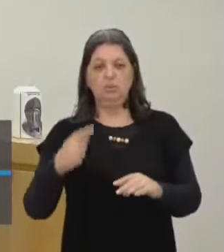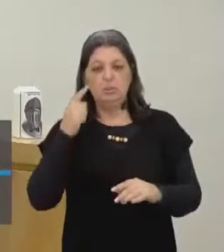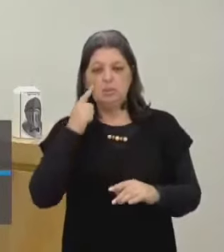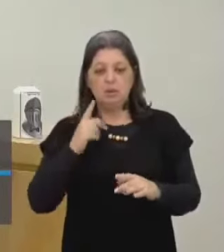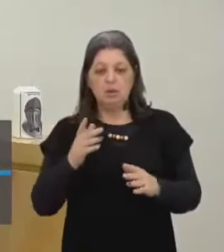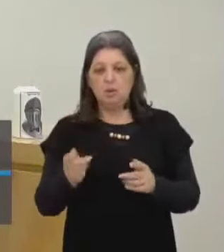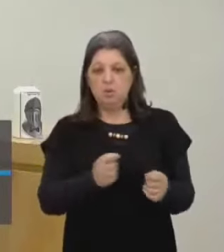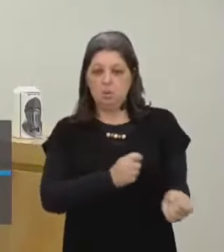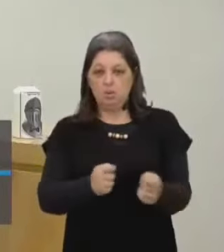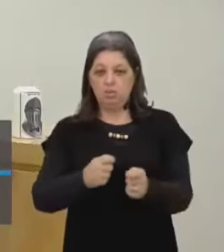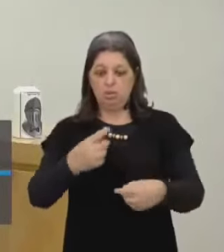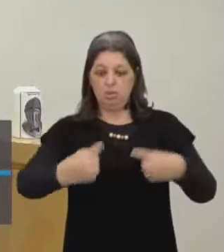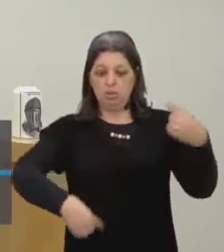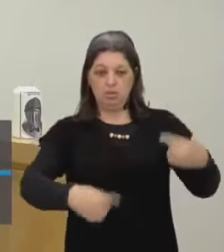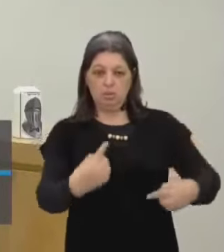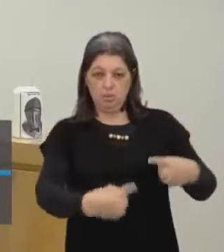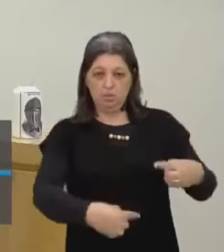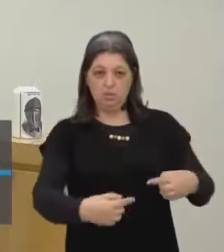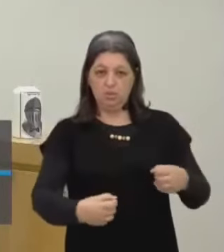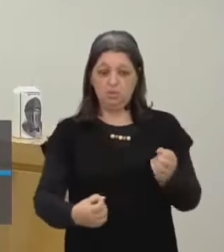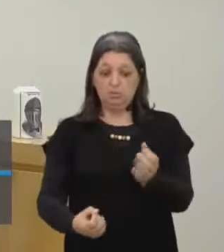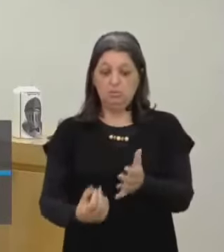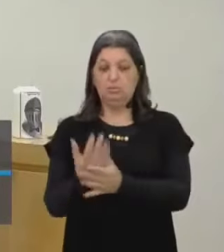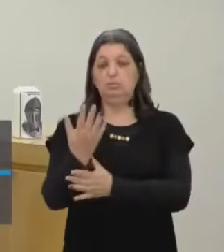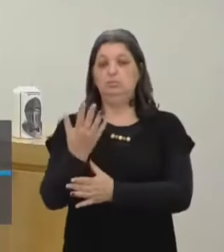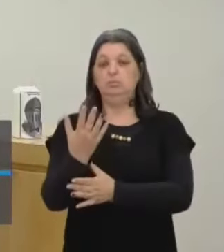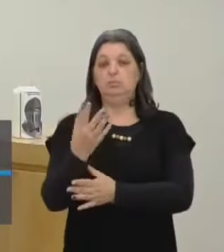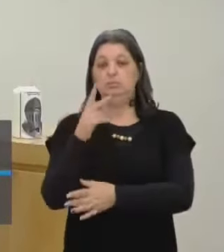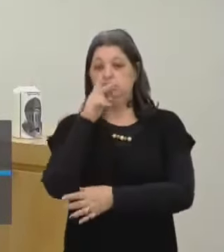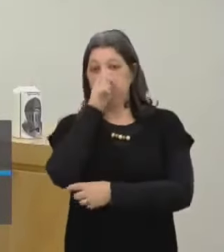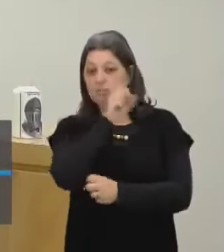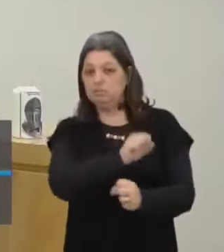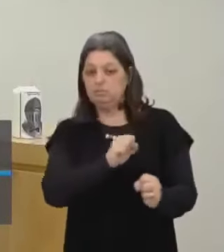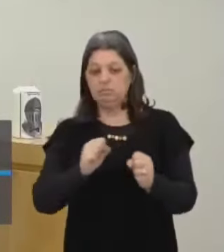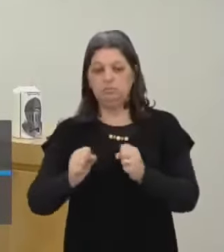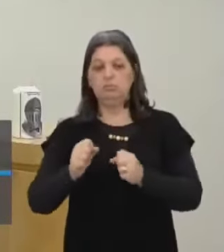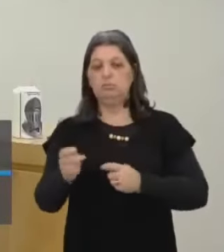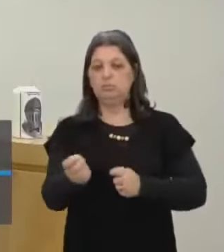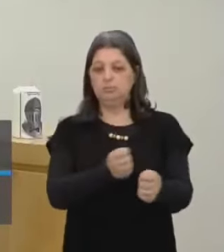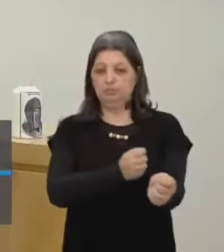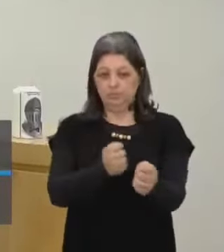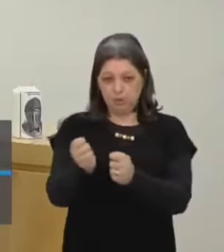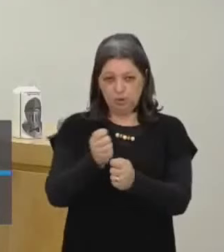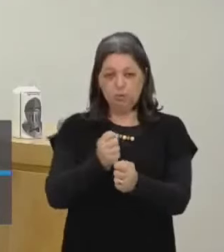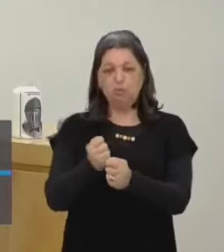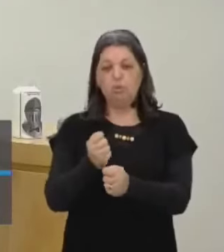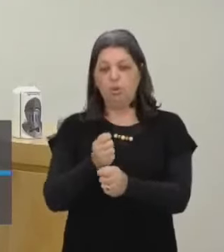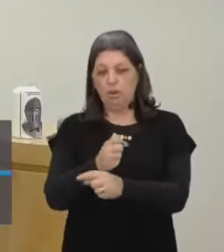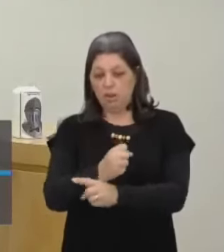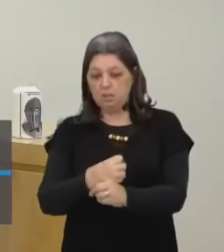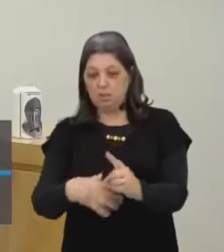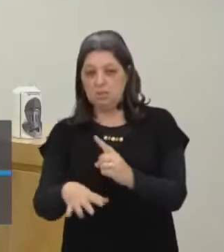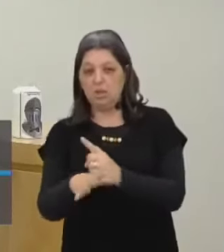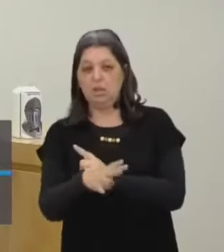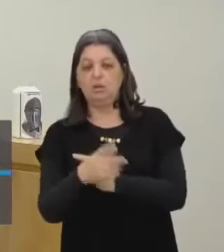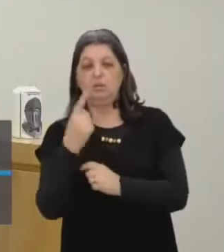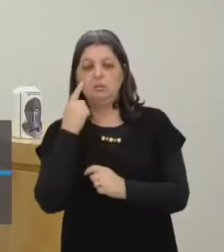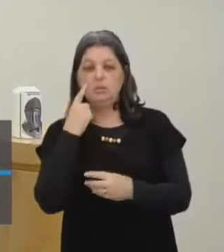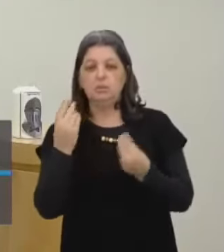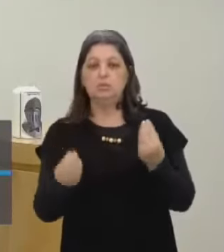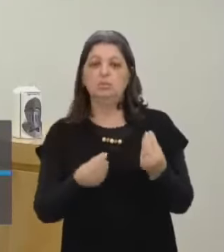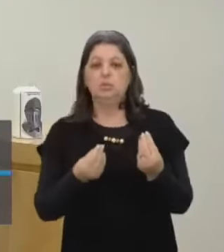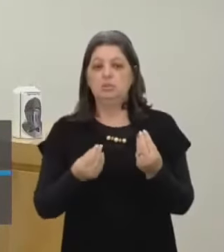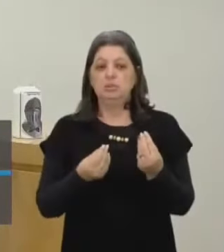controle da política Ela vai criar forças de controle social Para atuar no ponto de vista